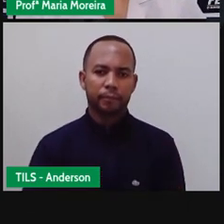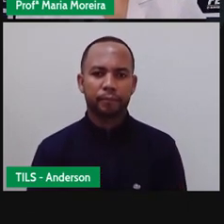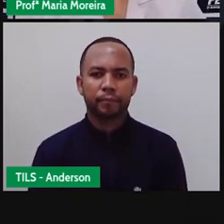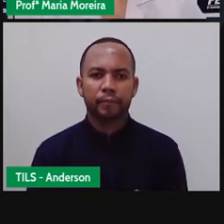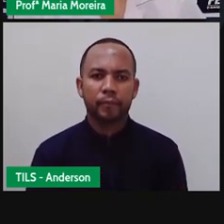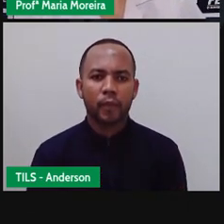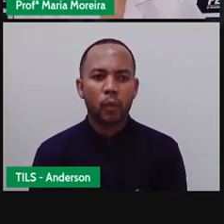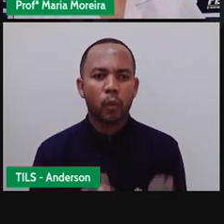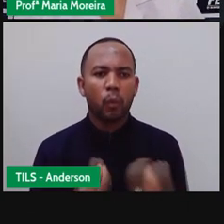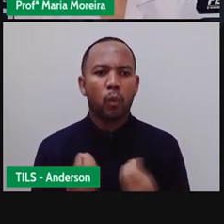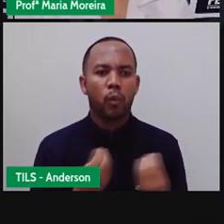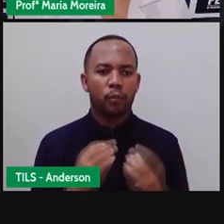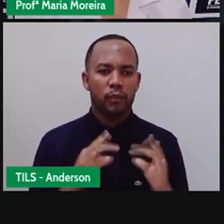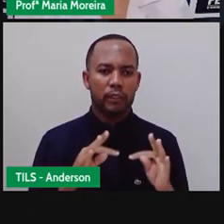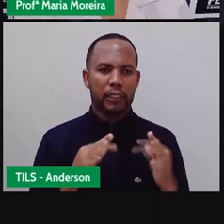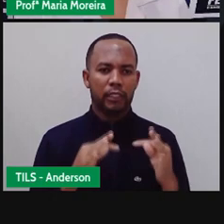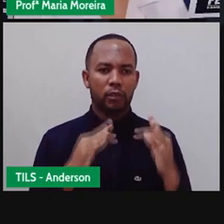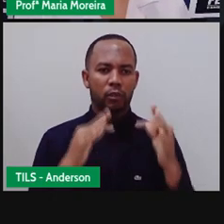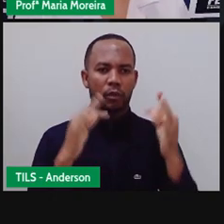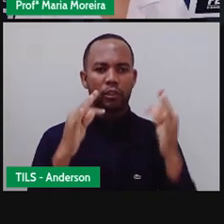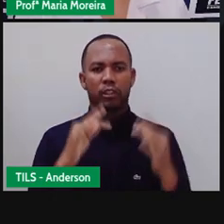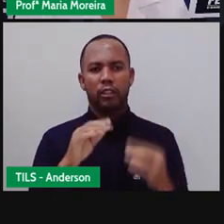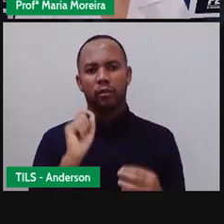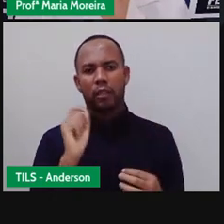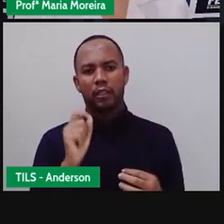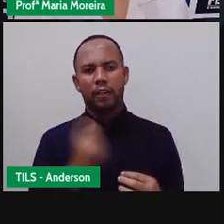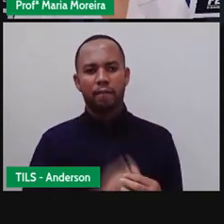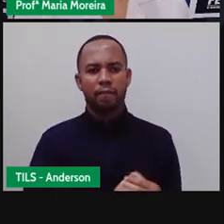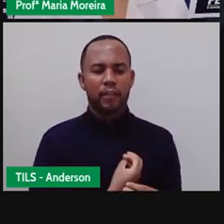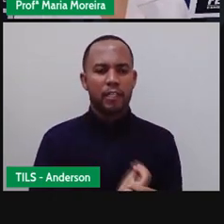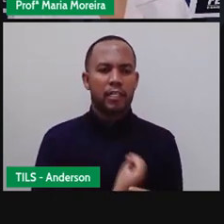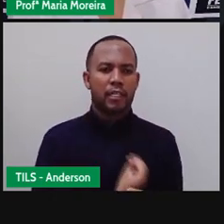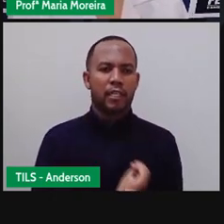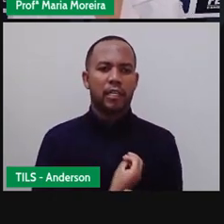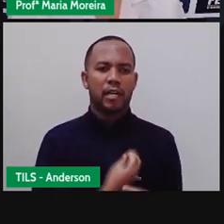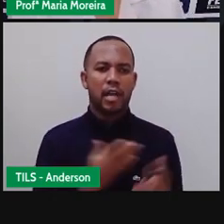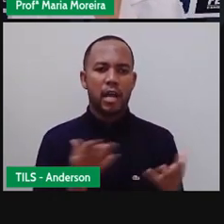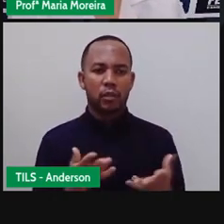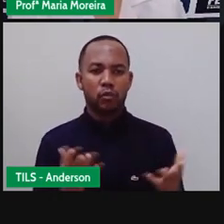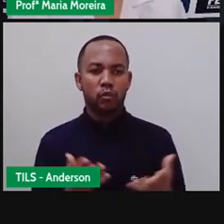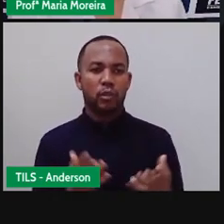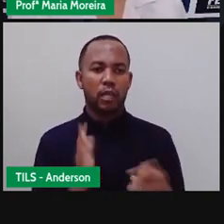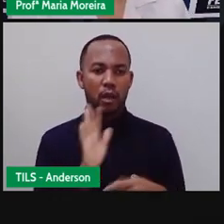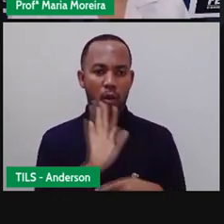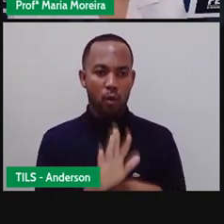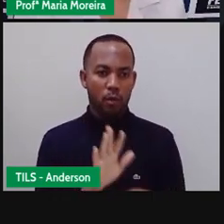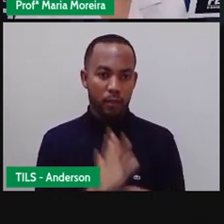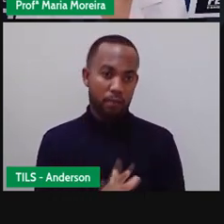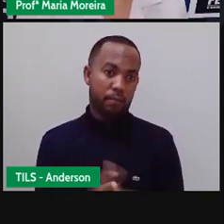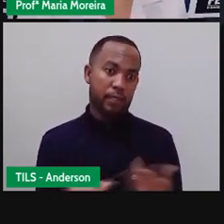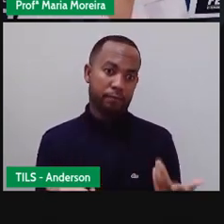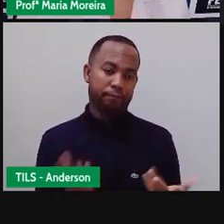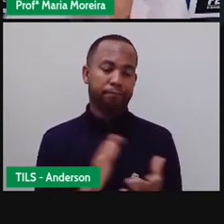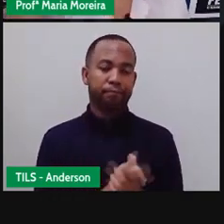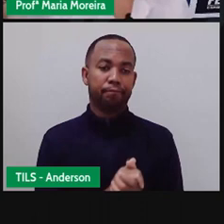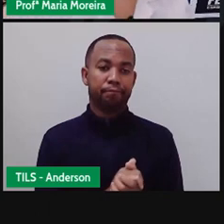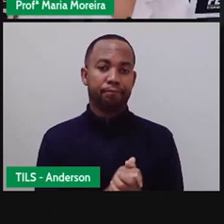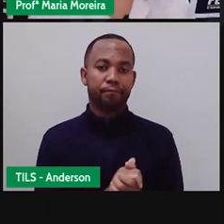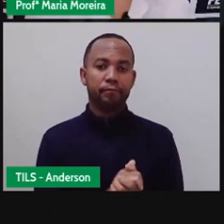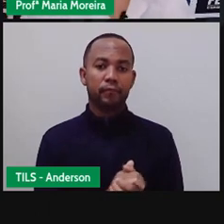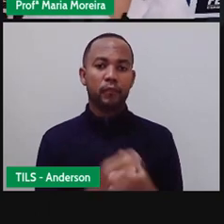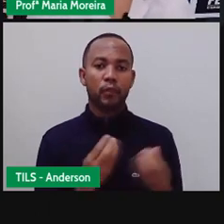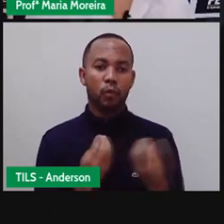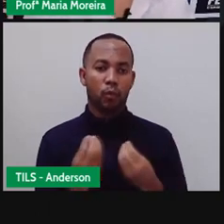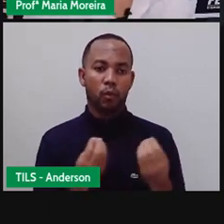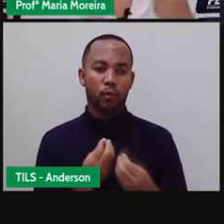As ferramentas tecnológicas fazem parte da nossa vida. Hoje, não temos mais como nos desvincular delas. Olha só o que a está